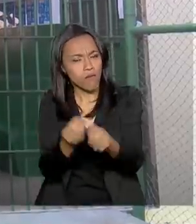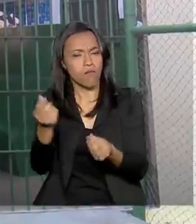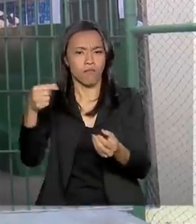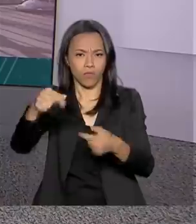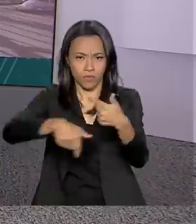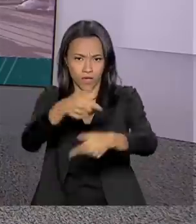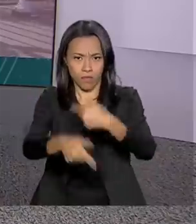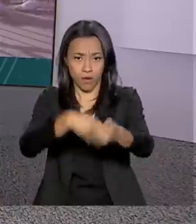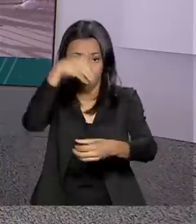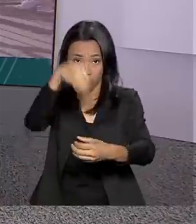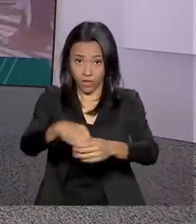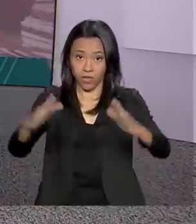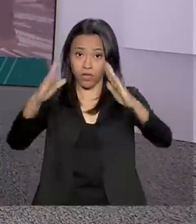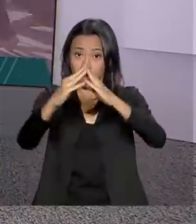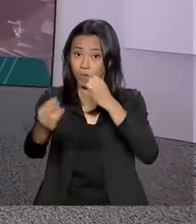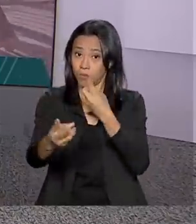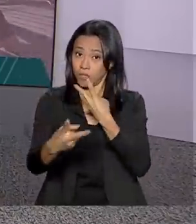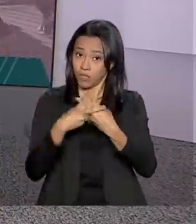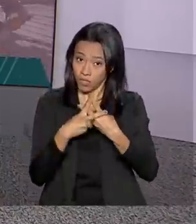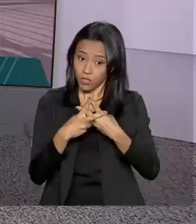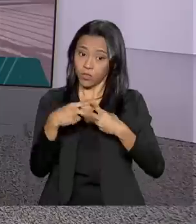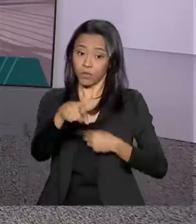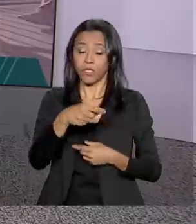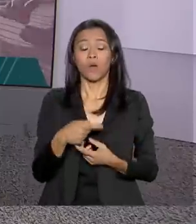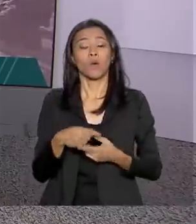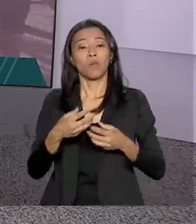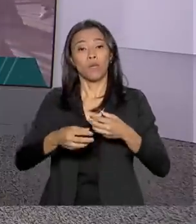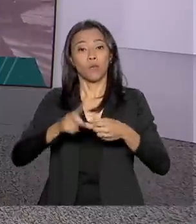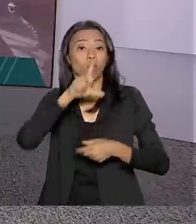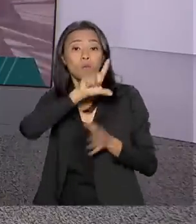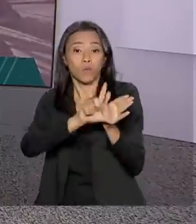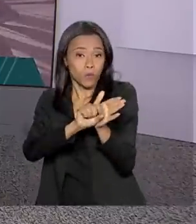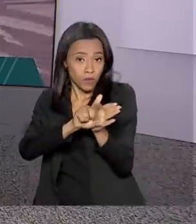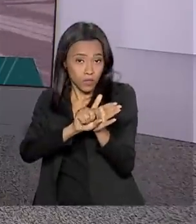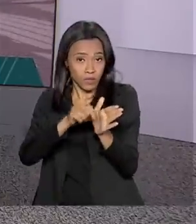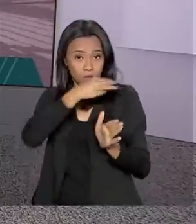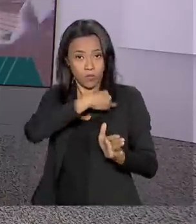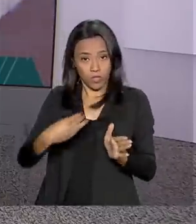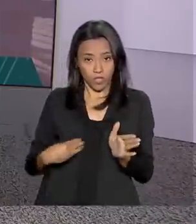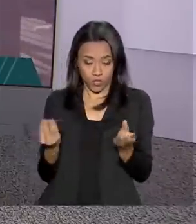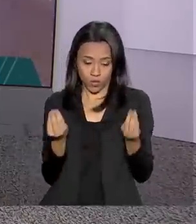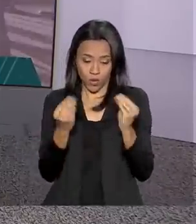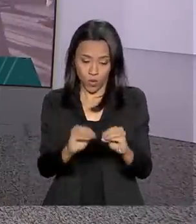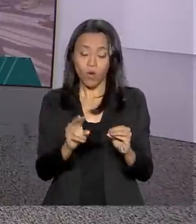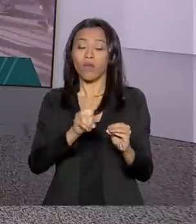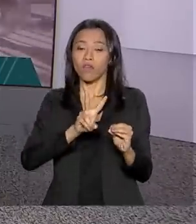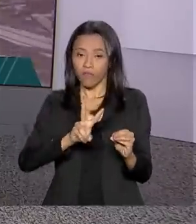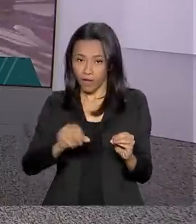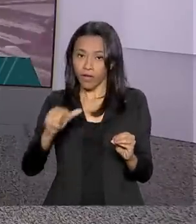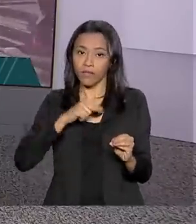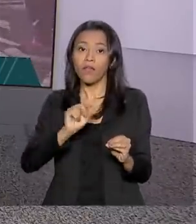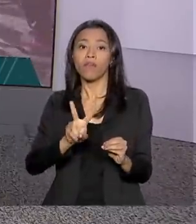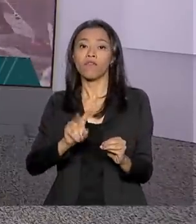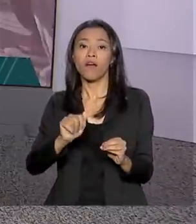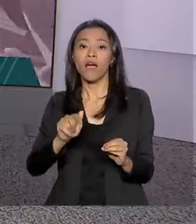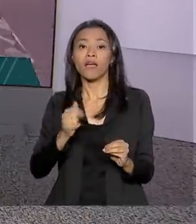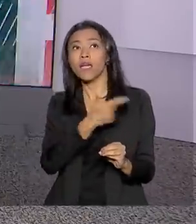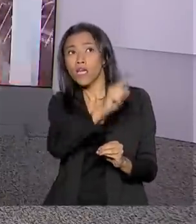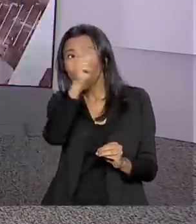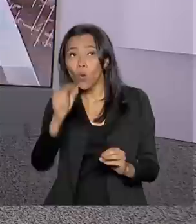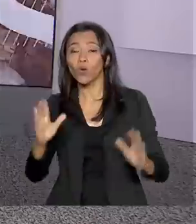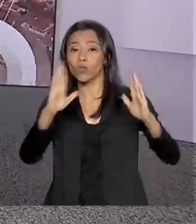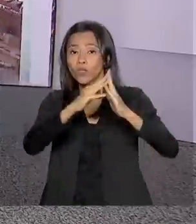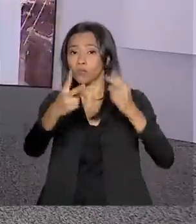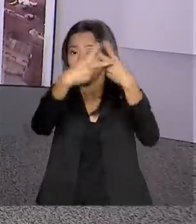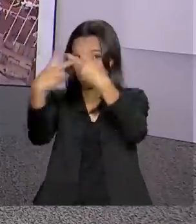presídio. Pelo Twitter, o ministro Sérgio Moro disse que vão ser disponibilizadas vagas nos presídios federais para a transferência